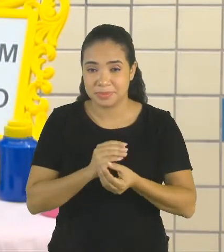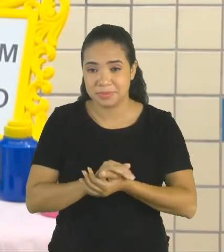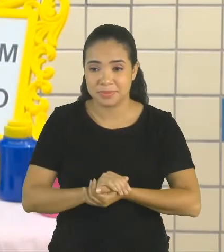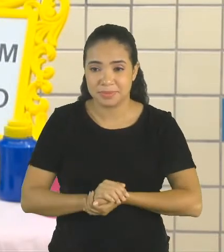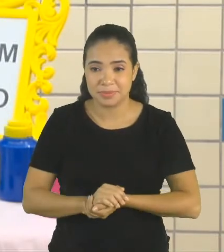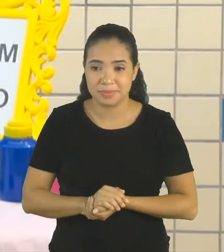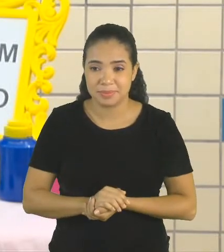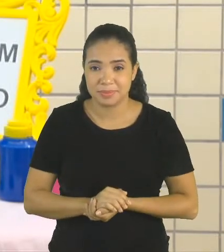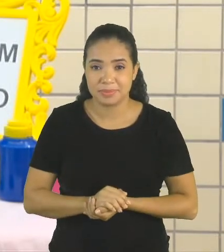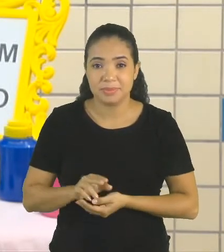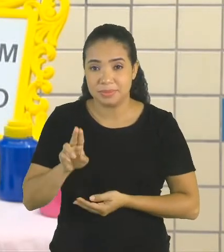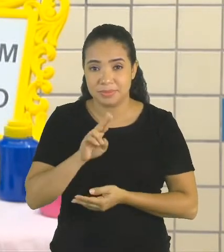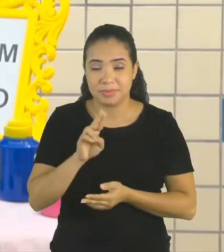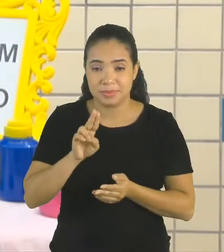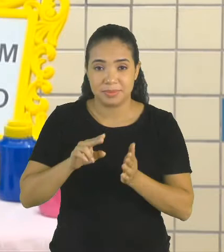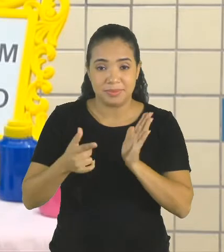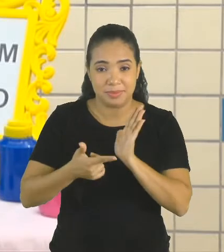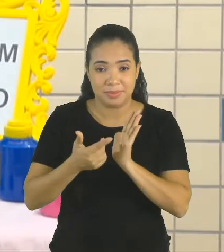Usar o caderno.